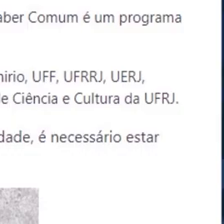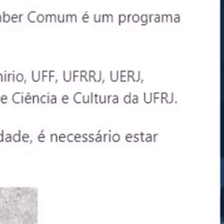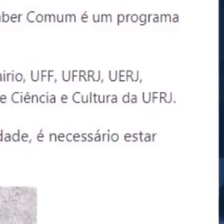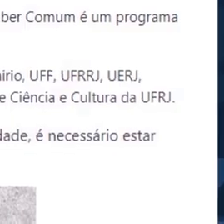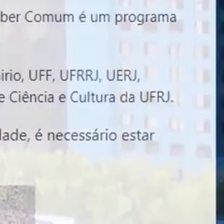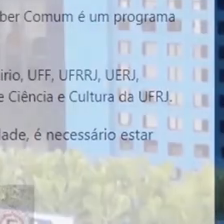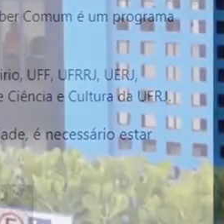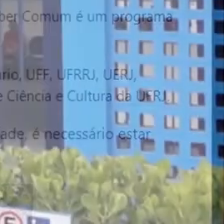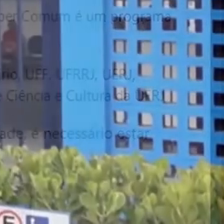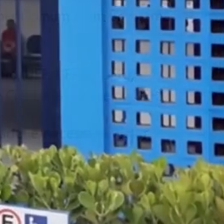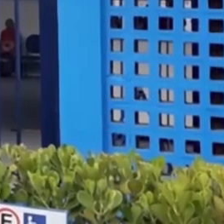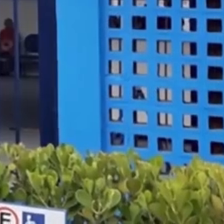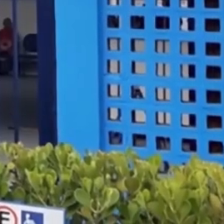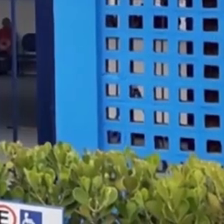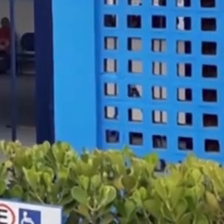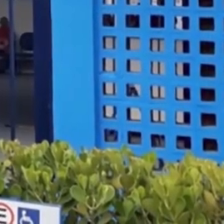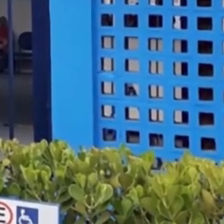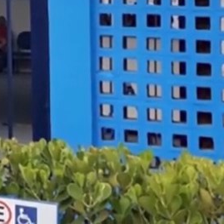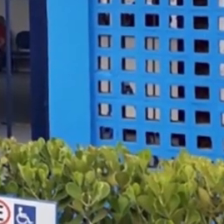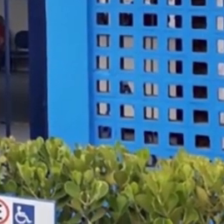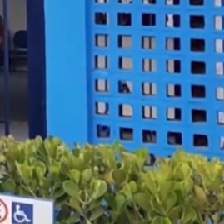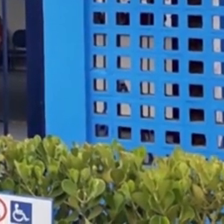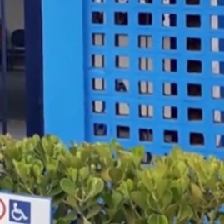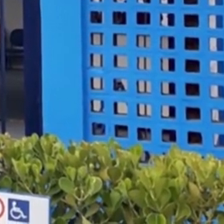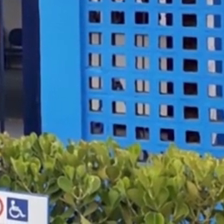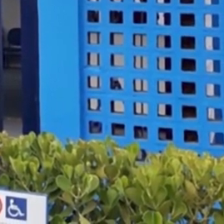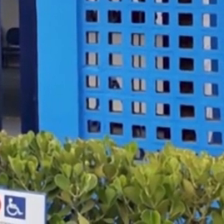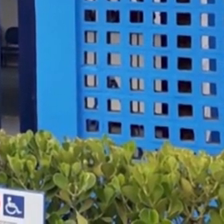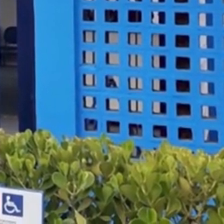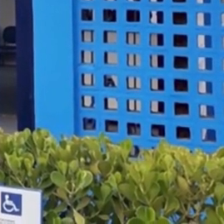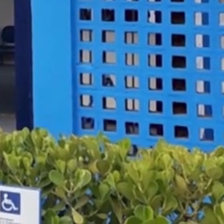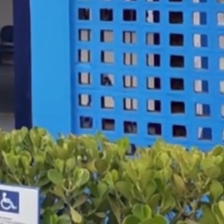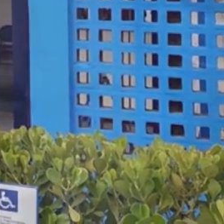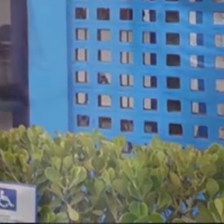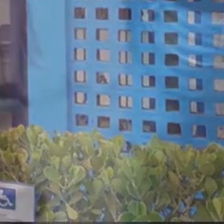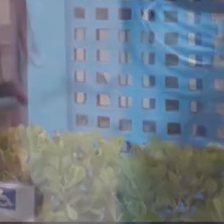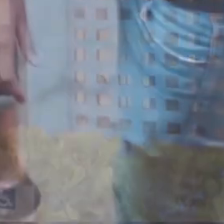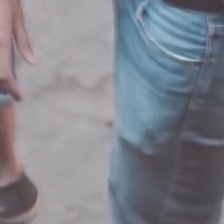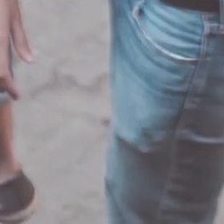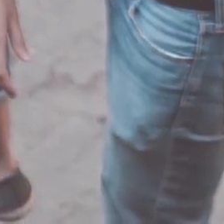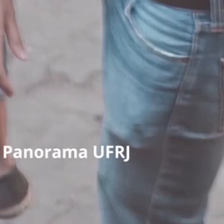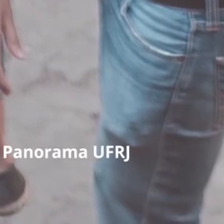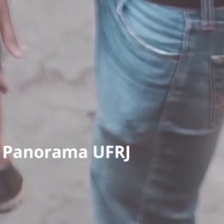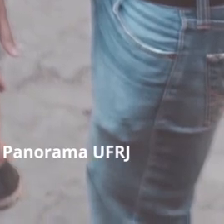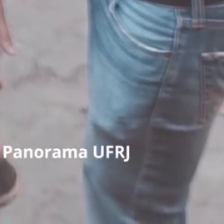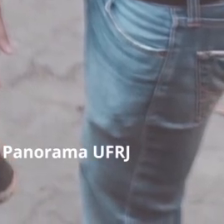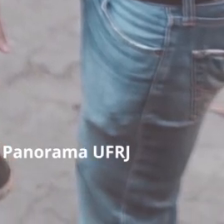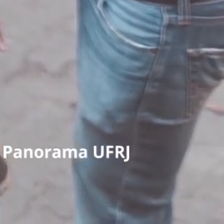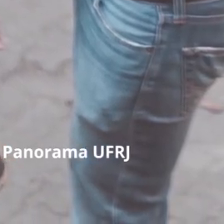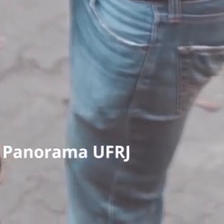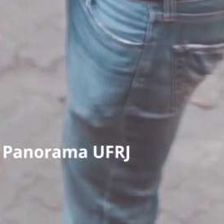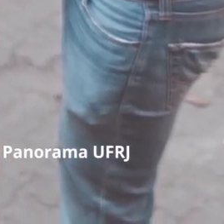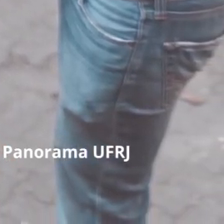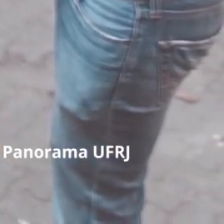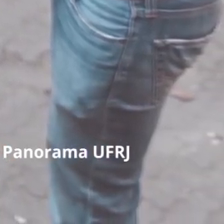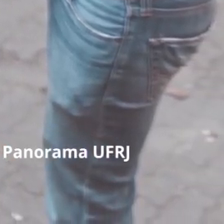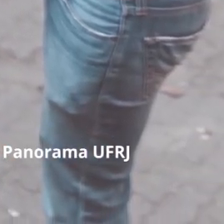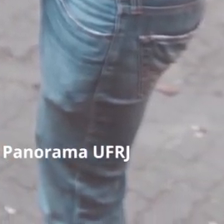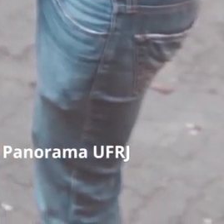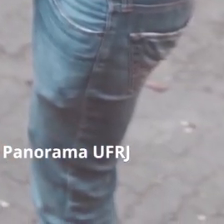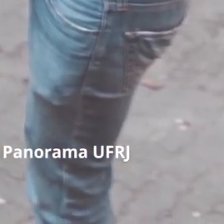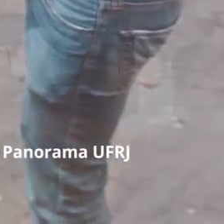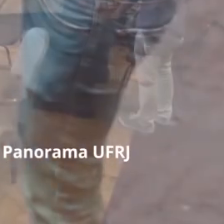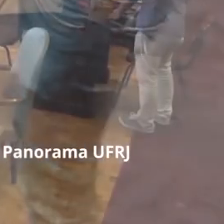plataforma online da Fundação CECIERJ, com a construção de uma metodologia de educação e distância de qualidade. Os